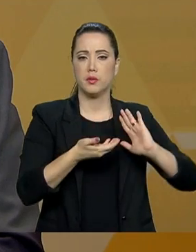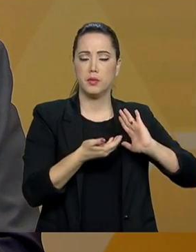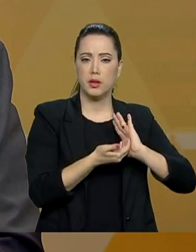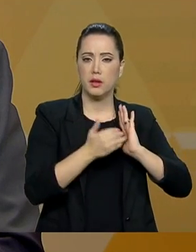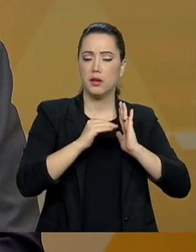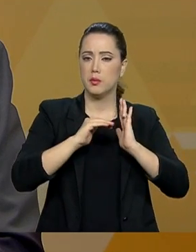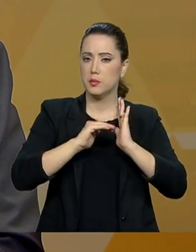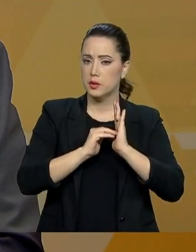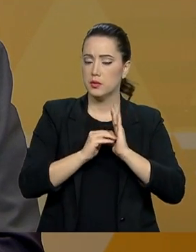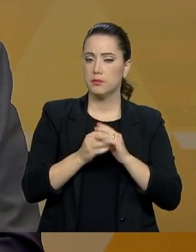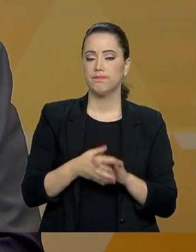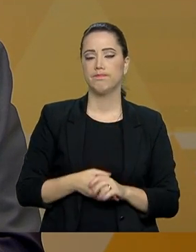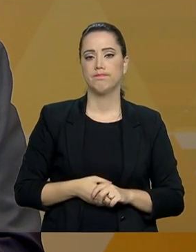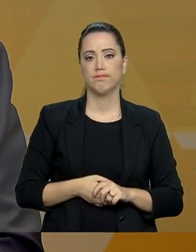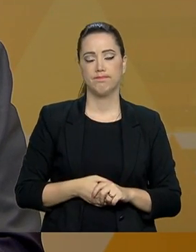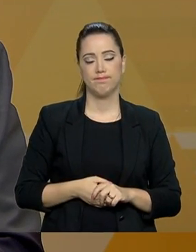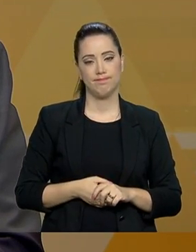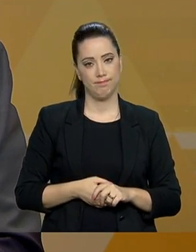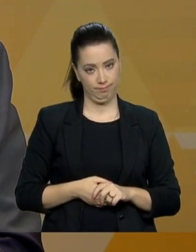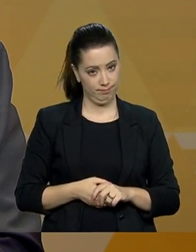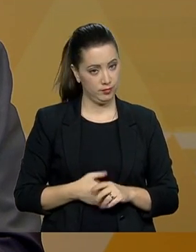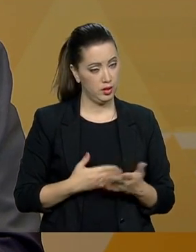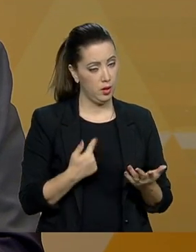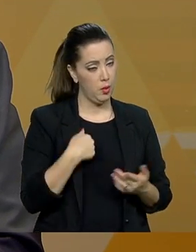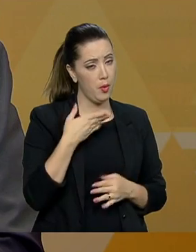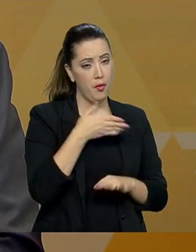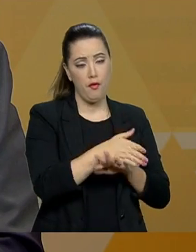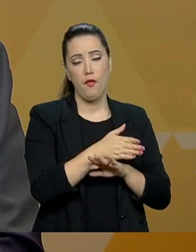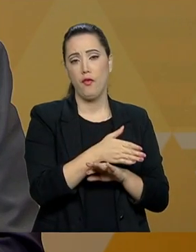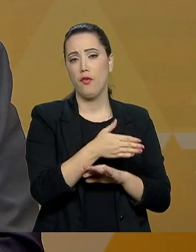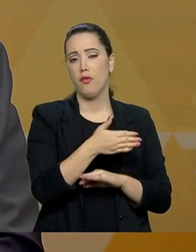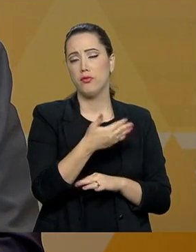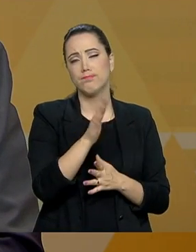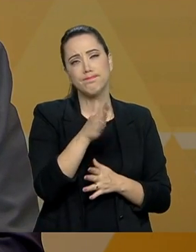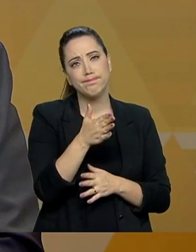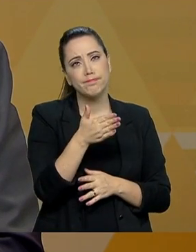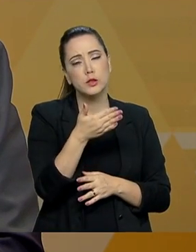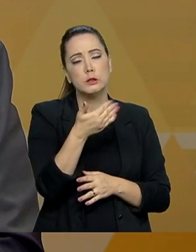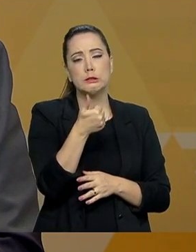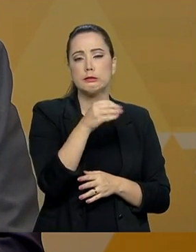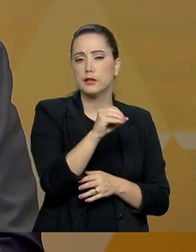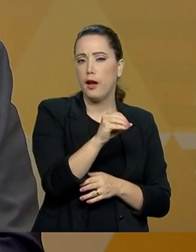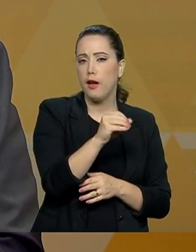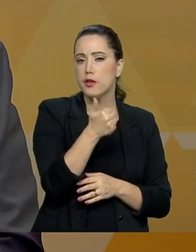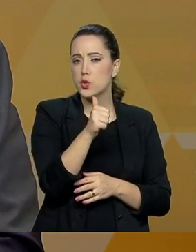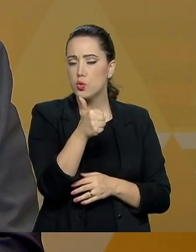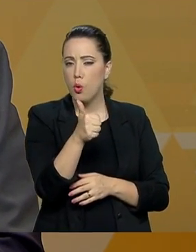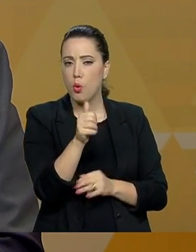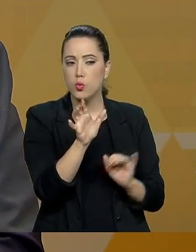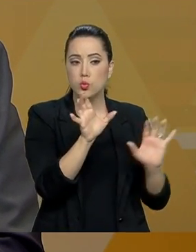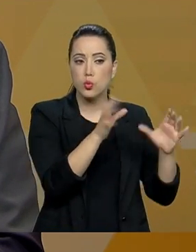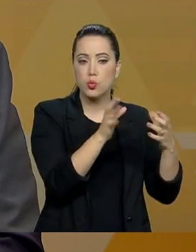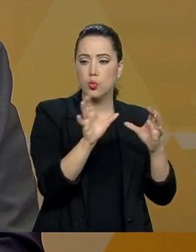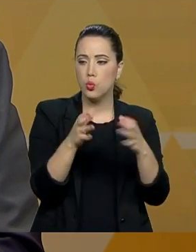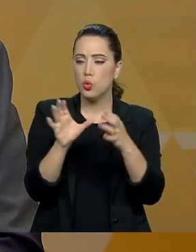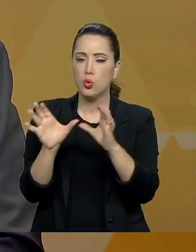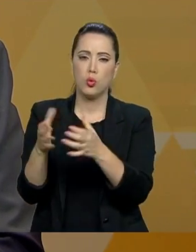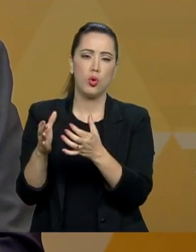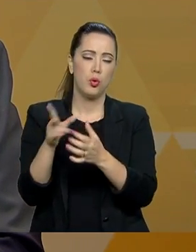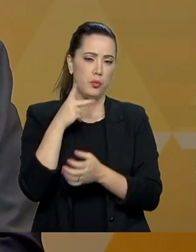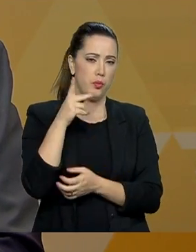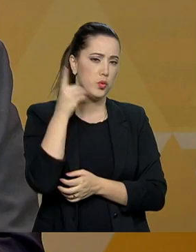Olha, eu pessoalmente fui a provavelmente 10 a 11 bancadas de deputados a convite deles.